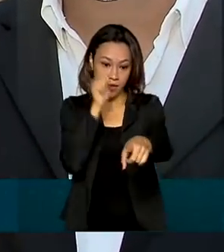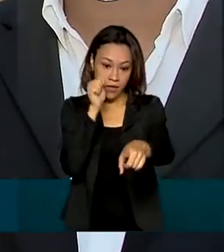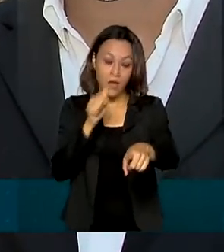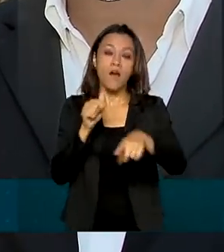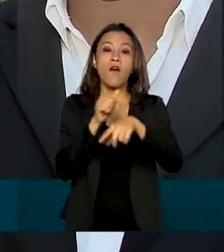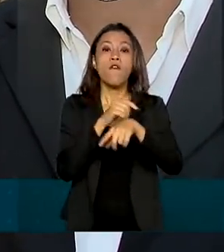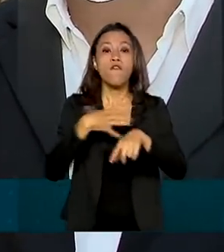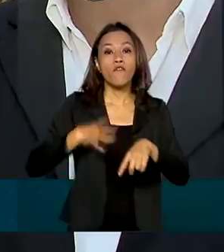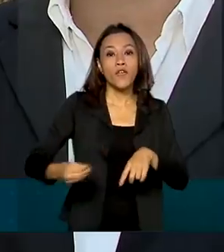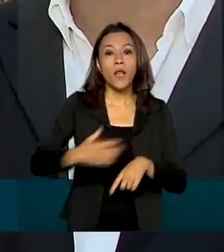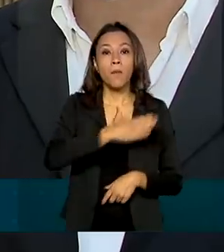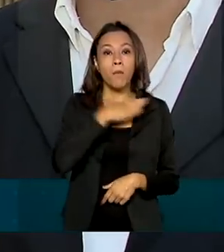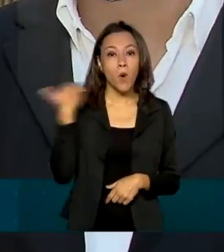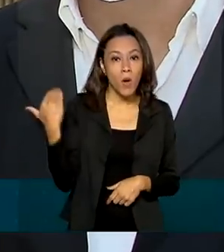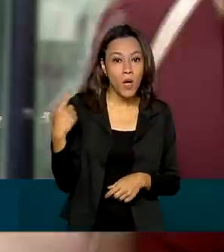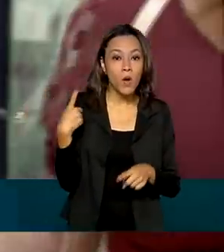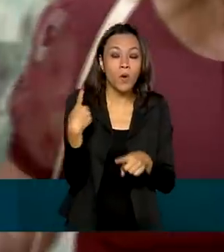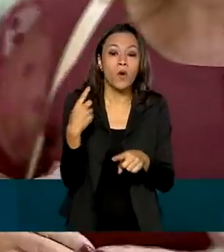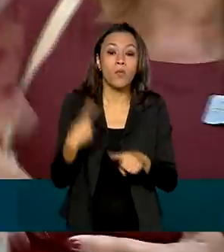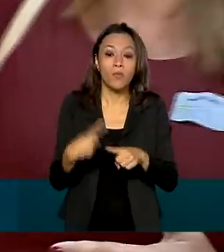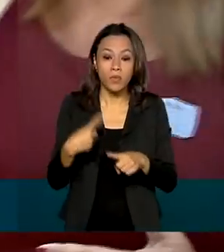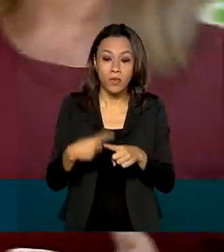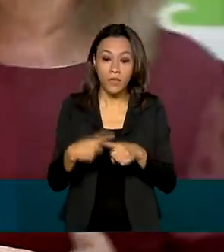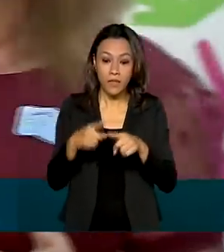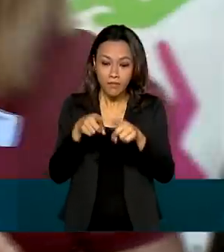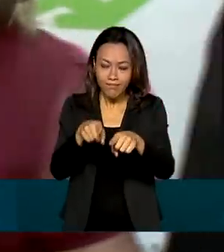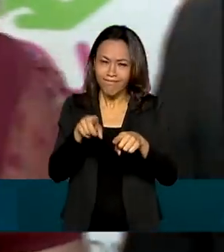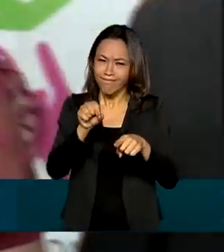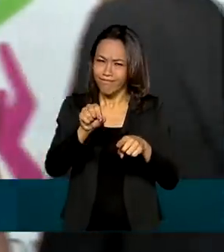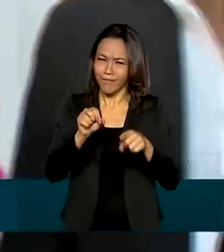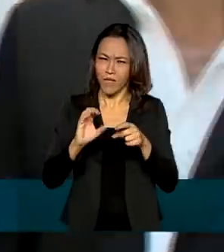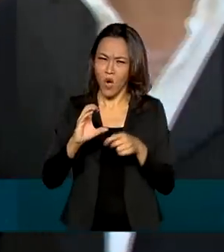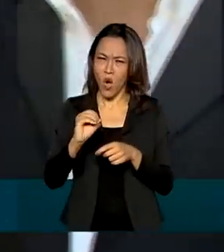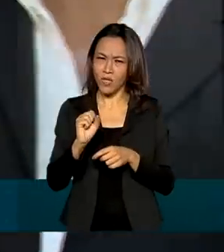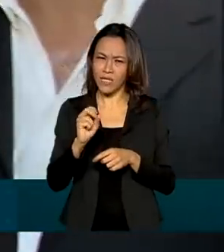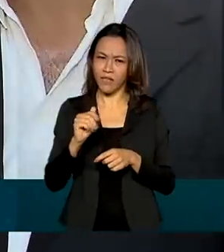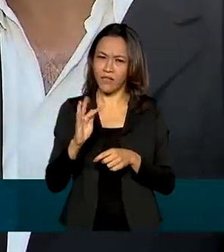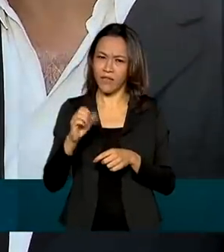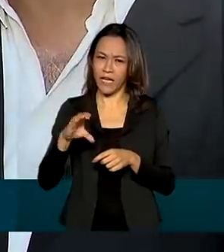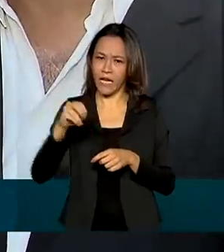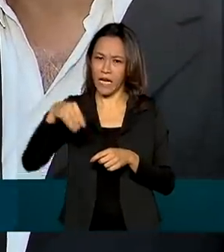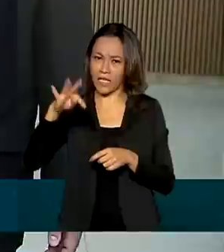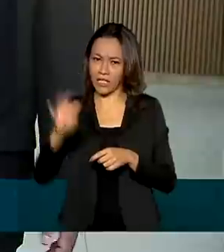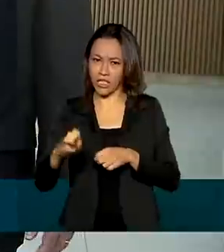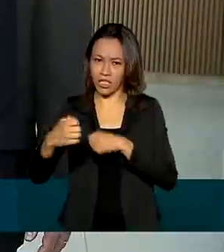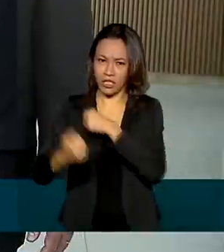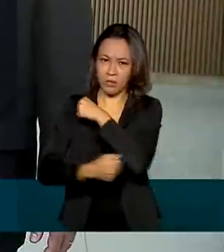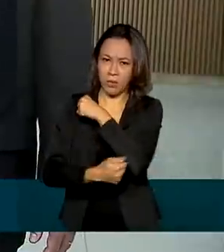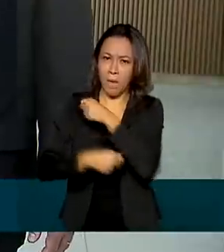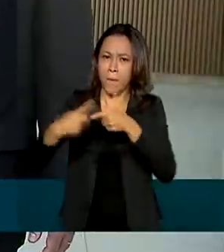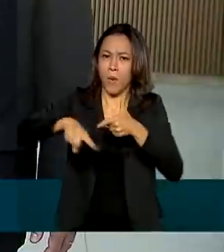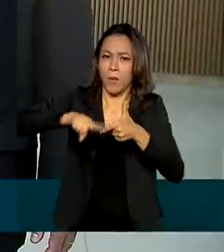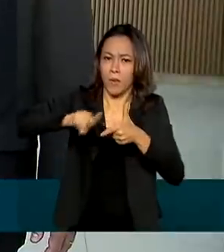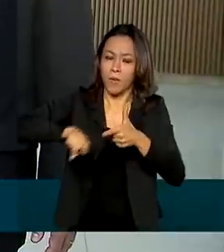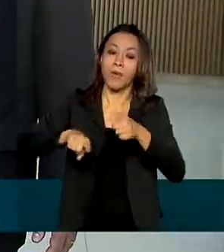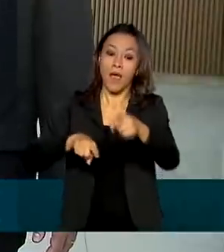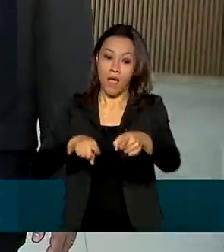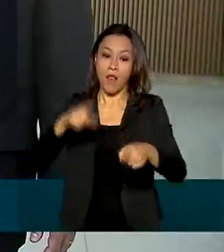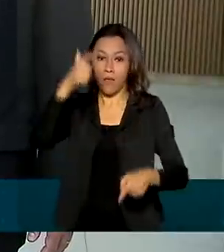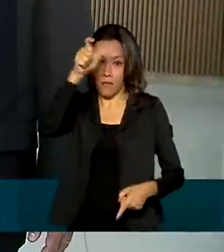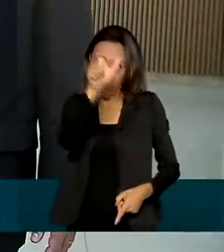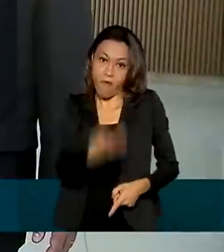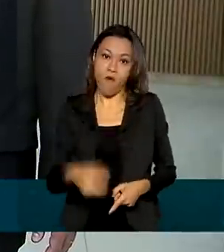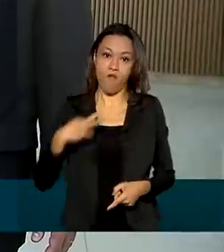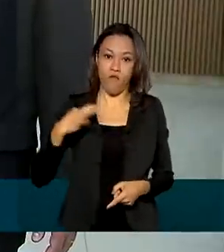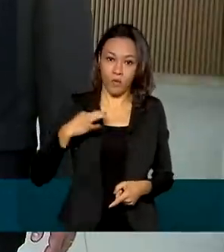por causa da fibrodisplasia ossificante progressiva. Mariana Santos era voluntária e